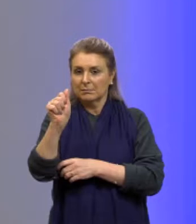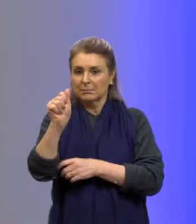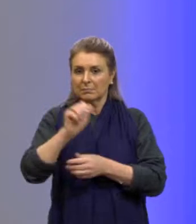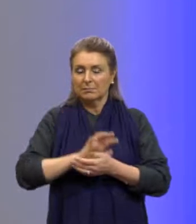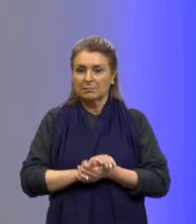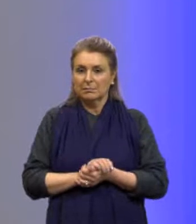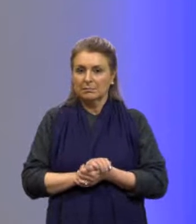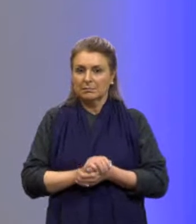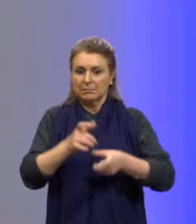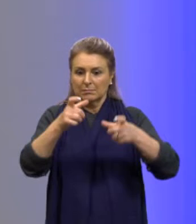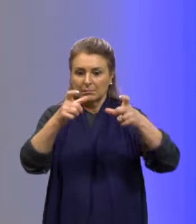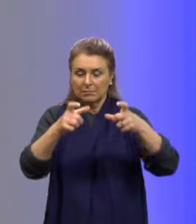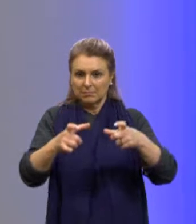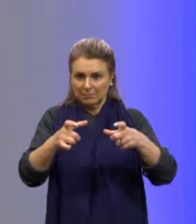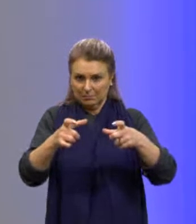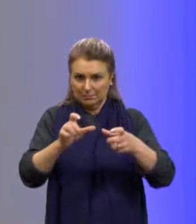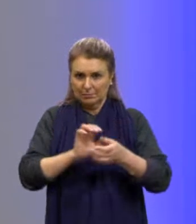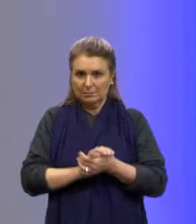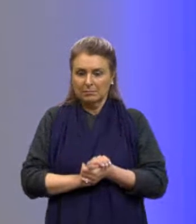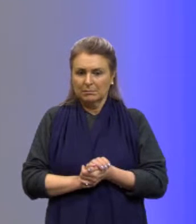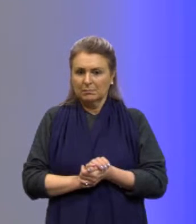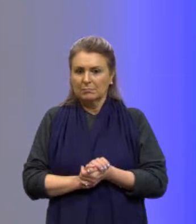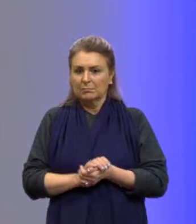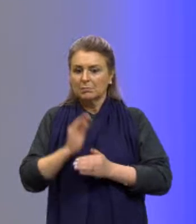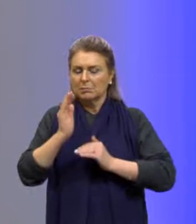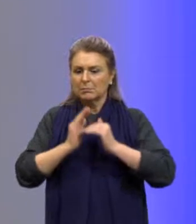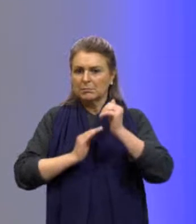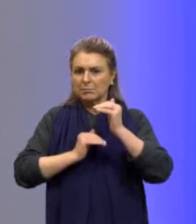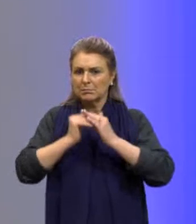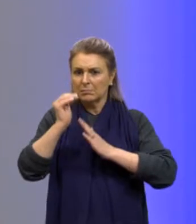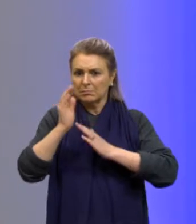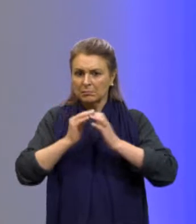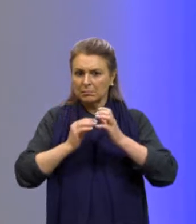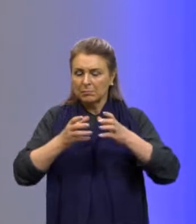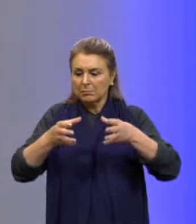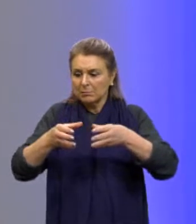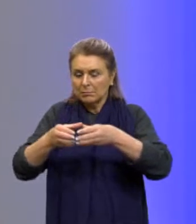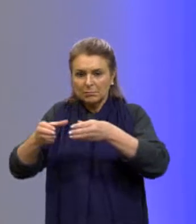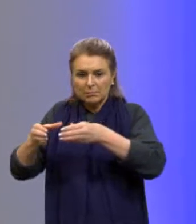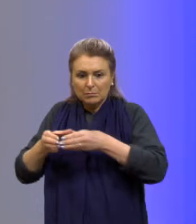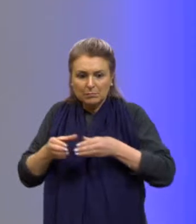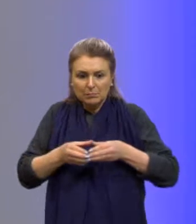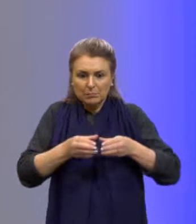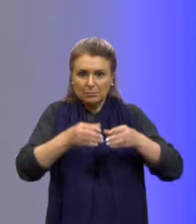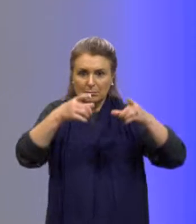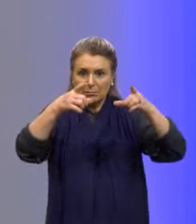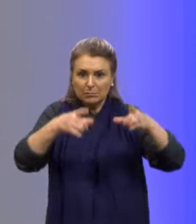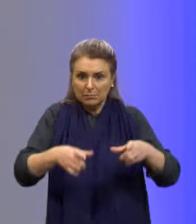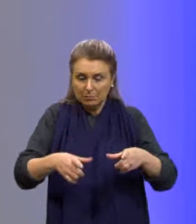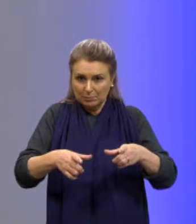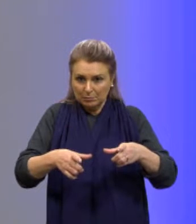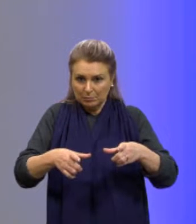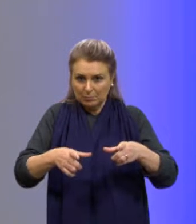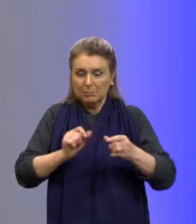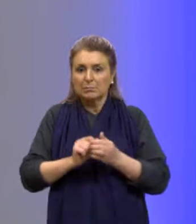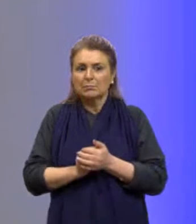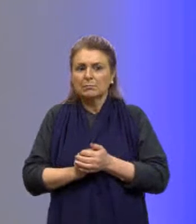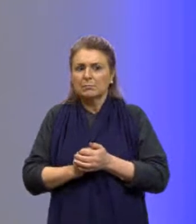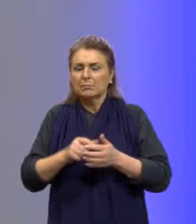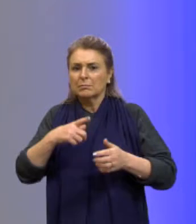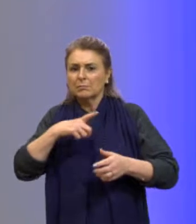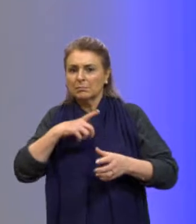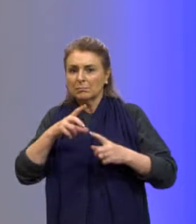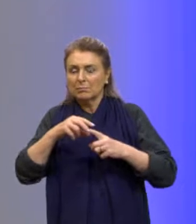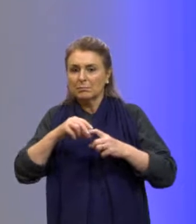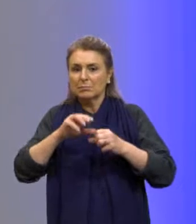viveiros de lagostas são construídos por cooperativas locais de pescadores em formato